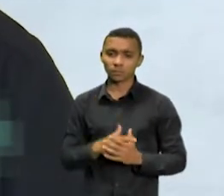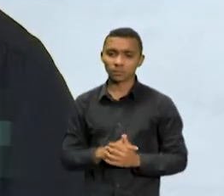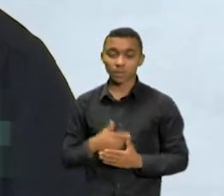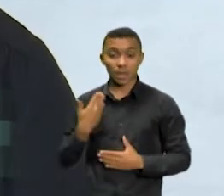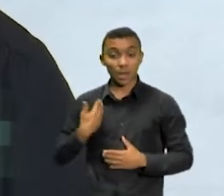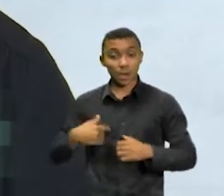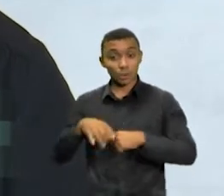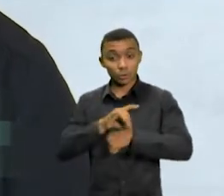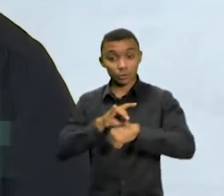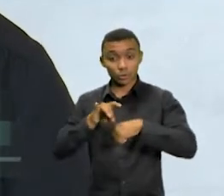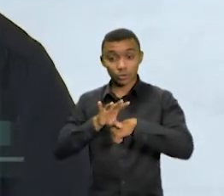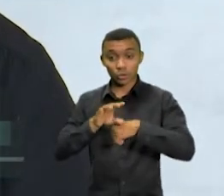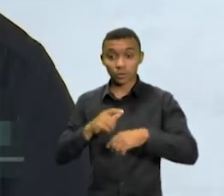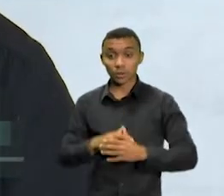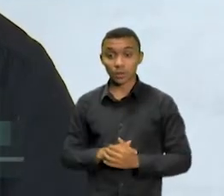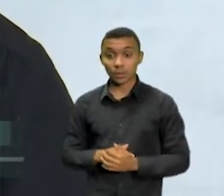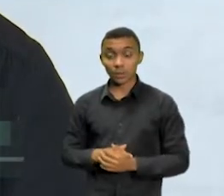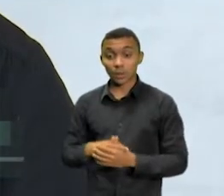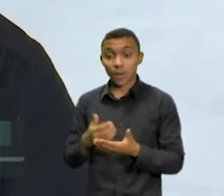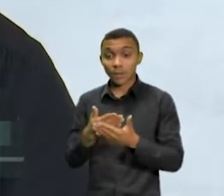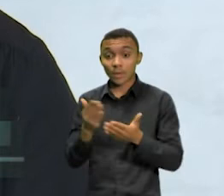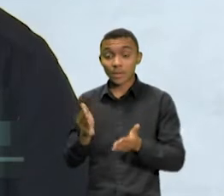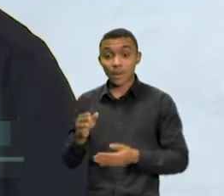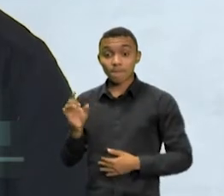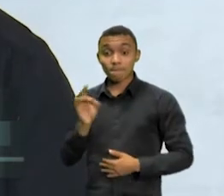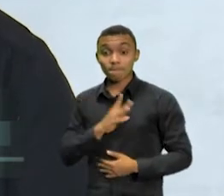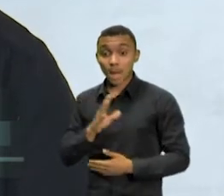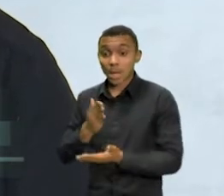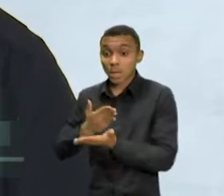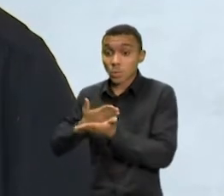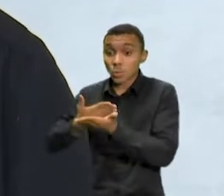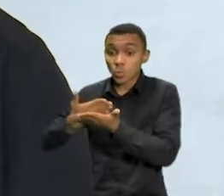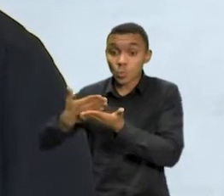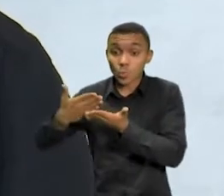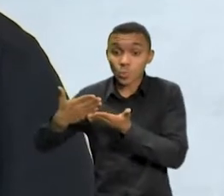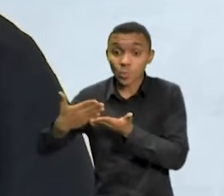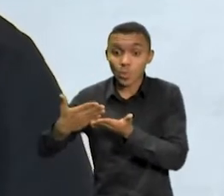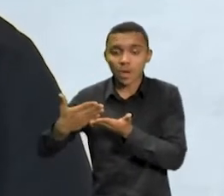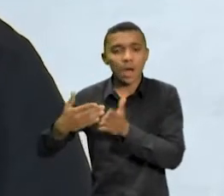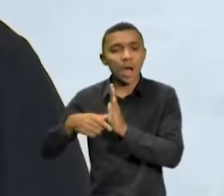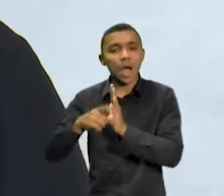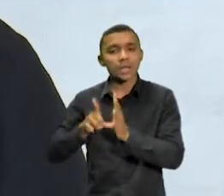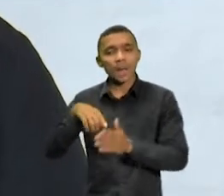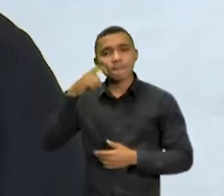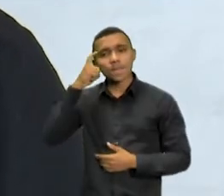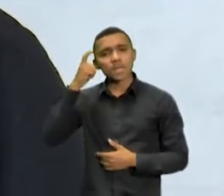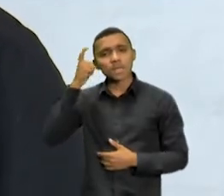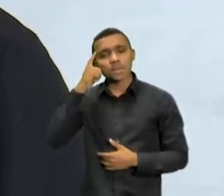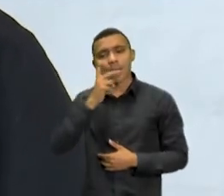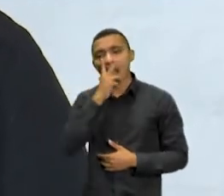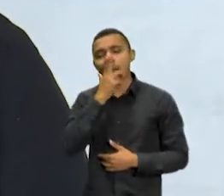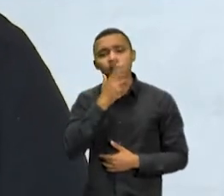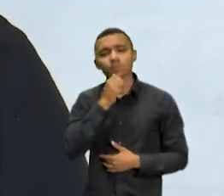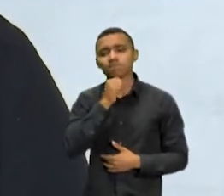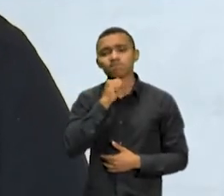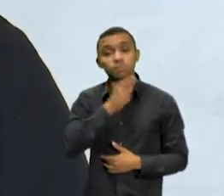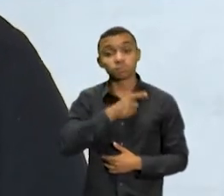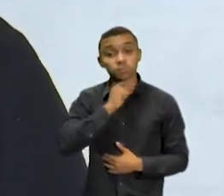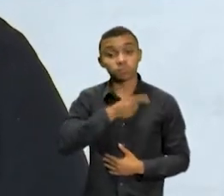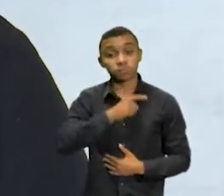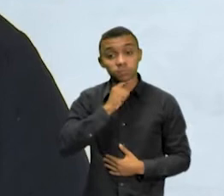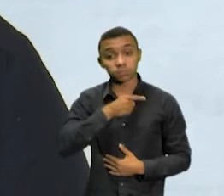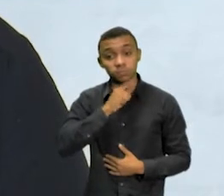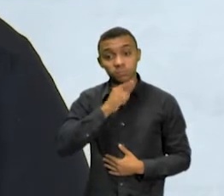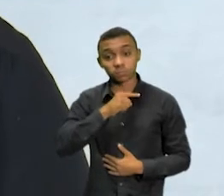começar as coisas, porque a gente já começa pensando em fracassar. Já começa na sua vida,